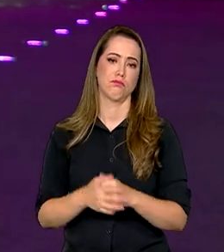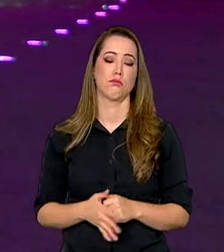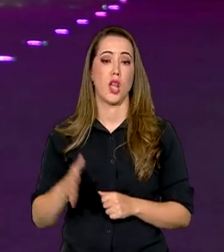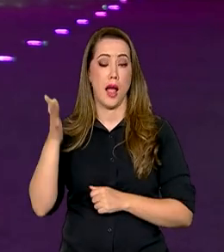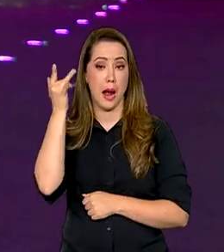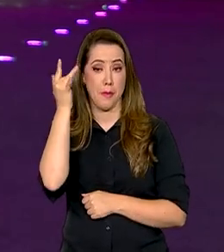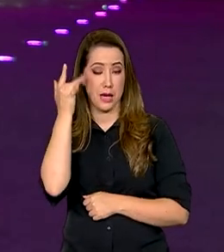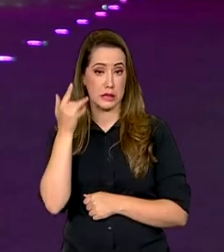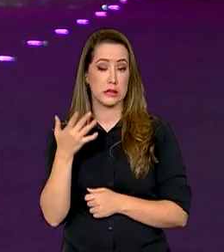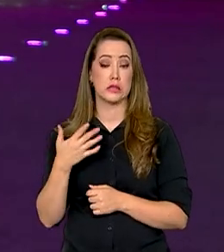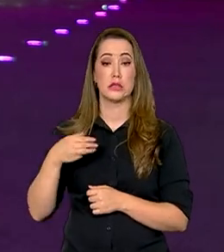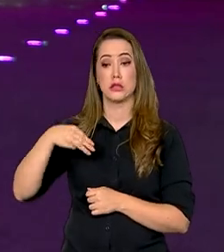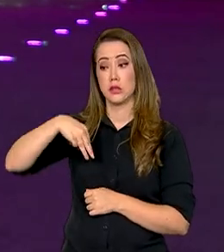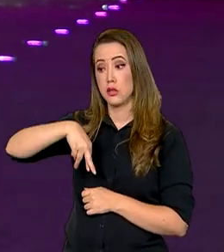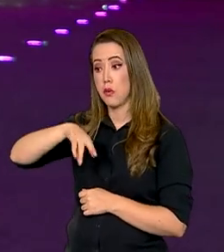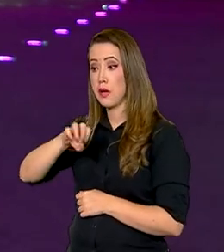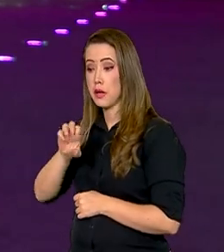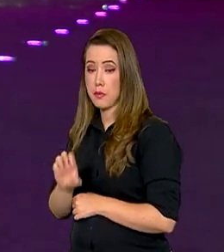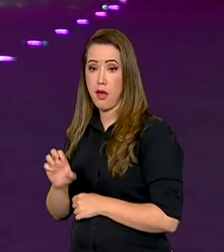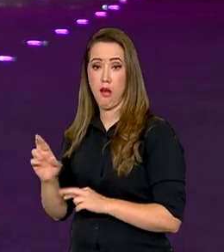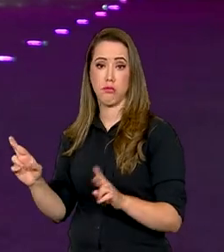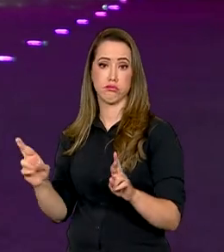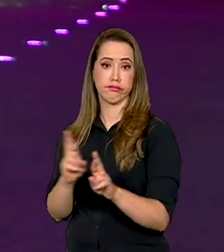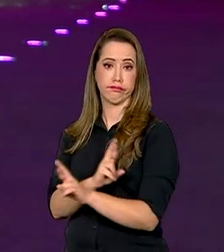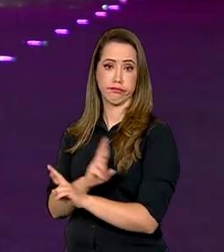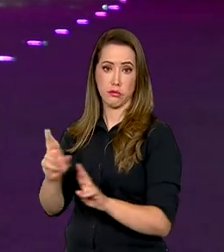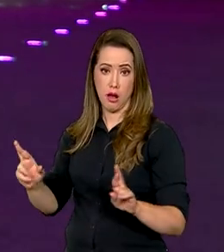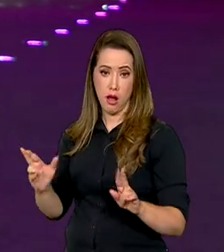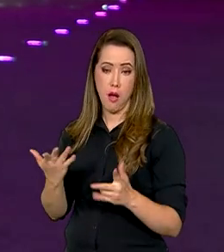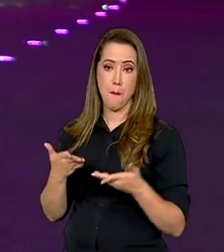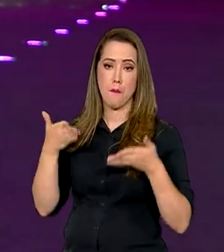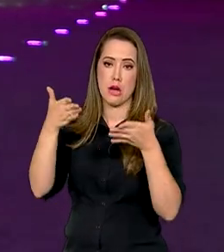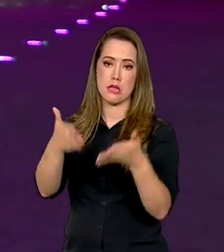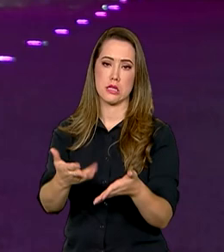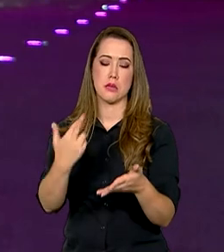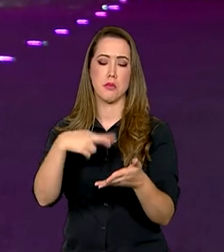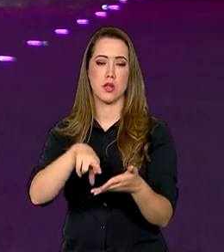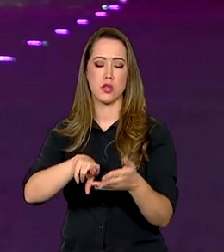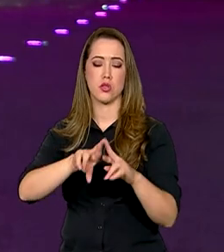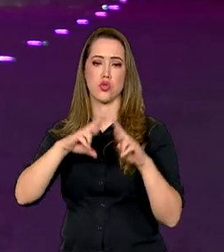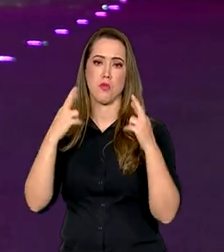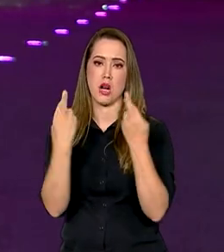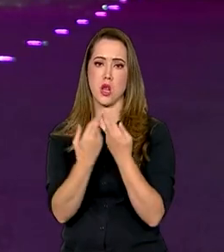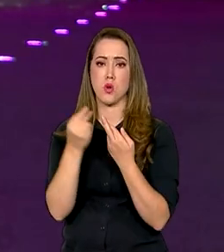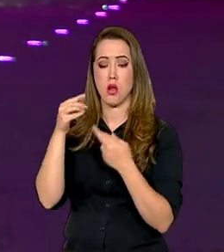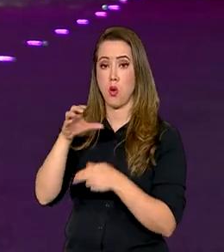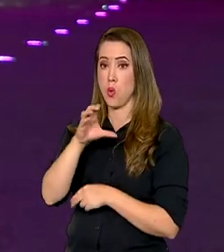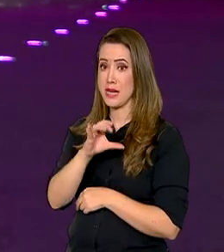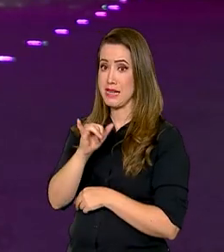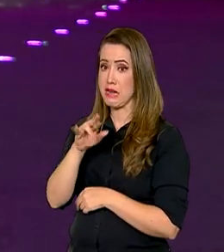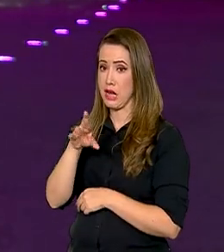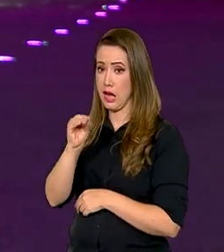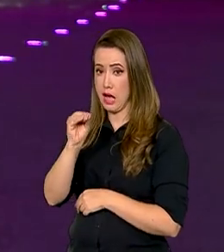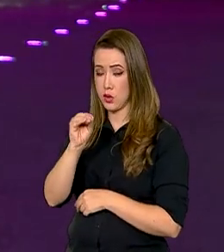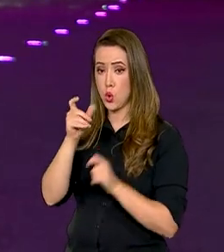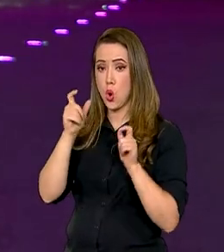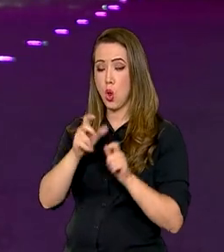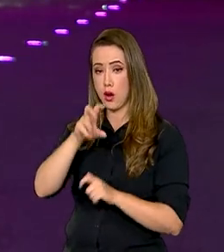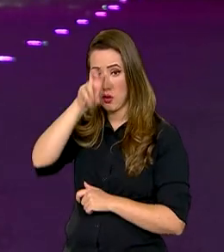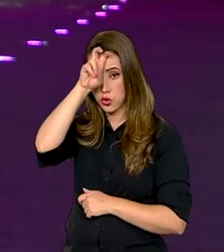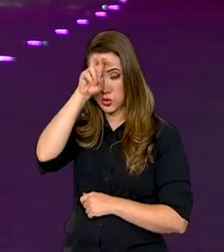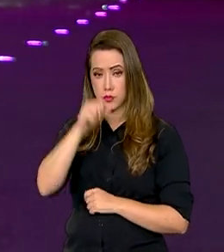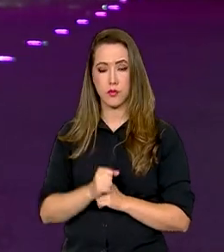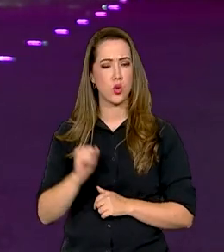o ministro das Relações Exteriores, Mauro Vieira, vai participar de uma reunião no Cairo, em Egito. O Brasil será o único